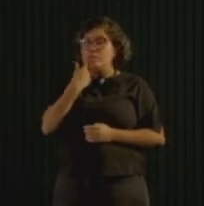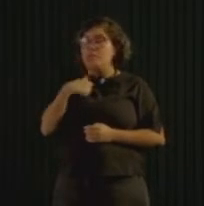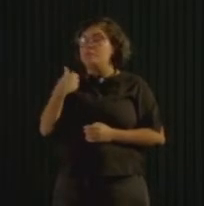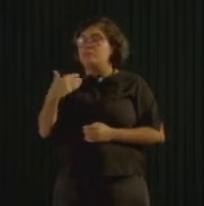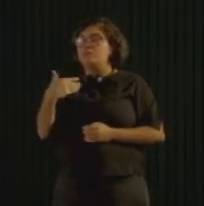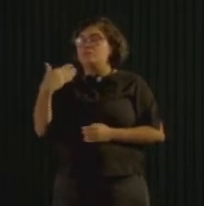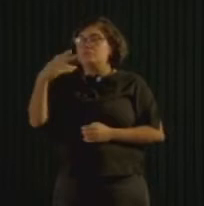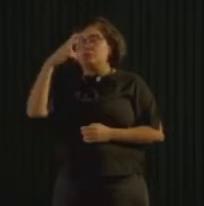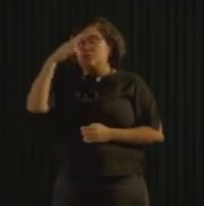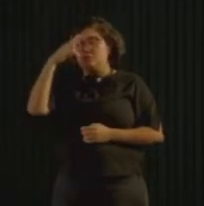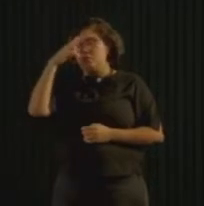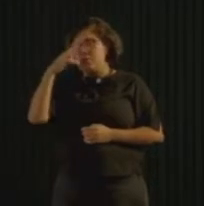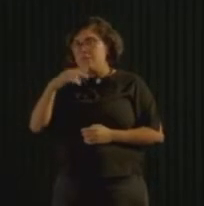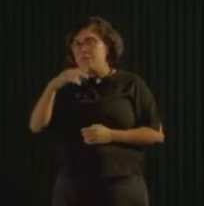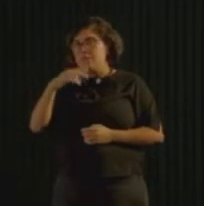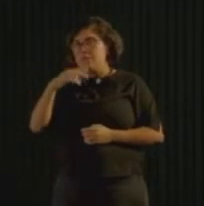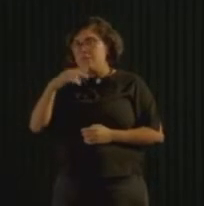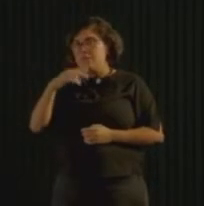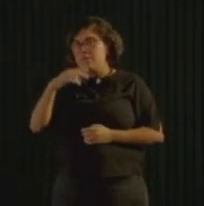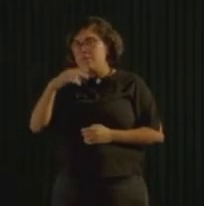na rua. Então, lá é assim.